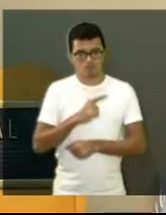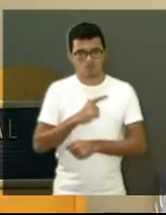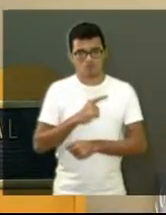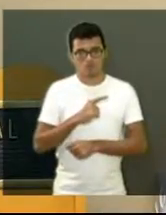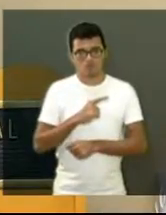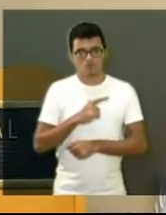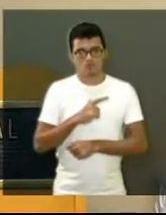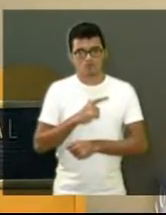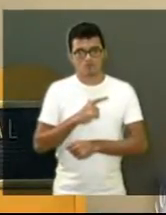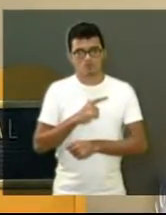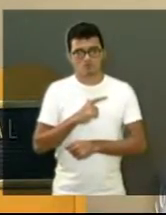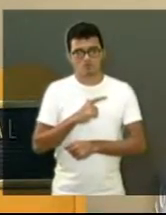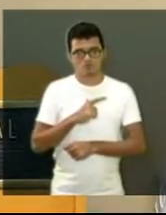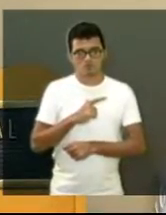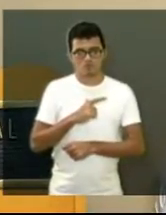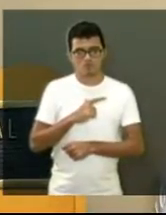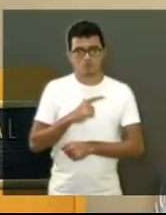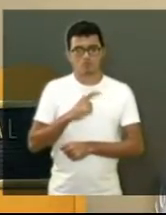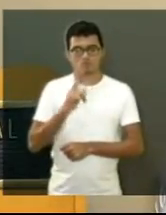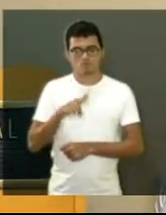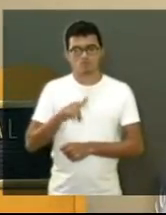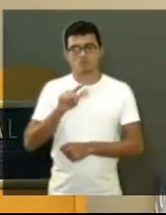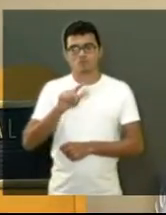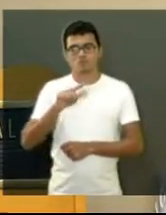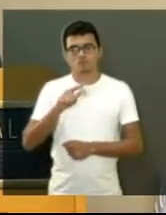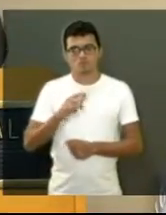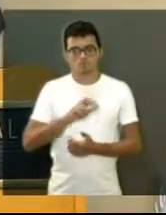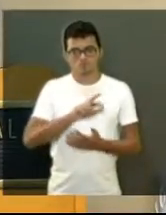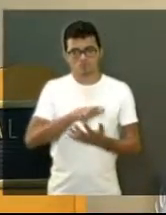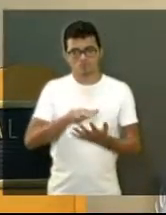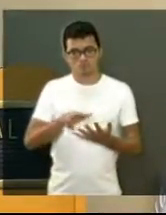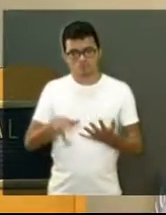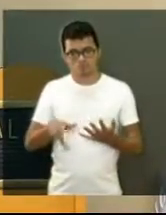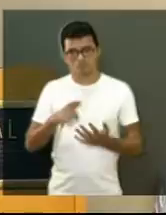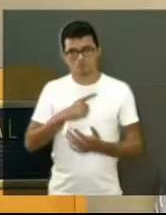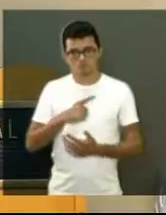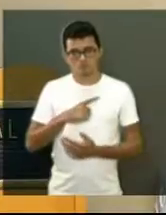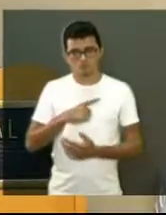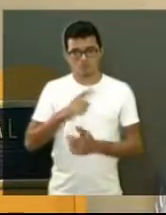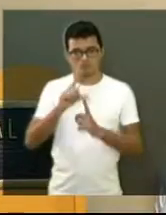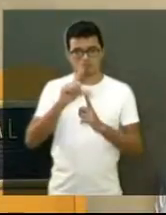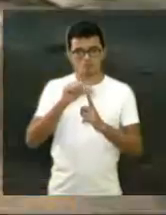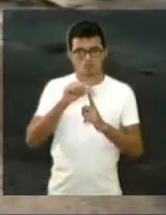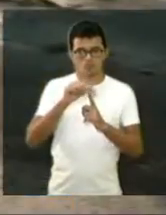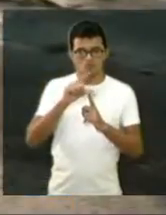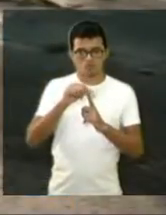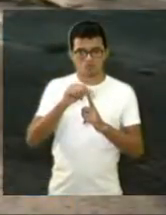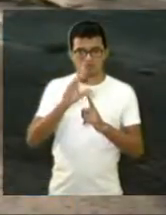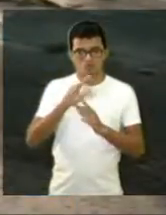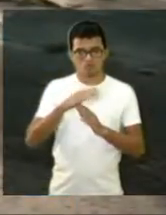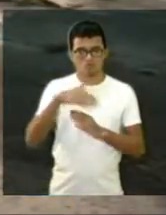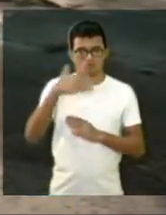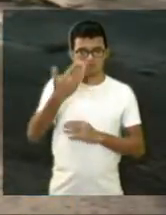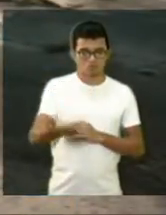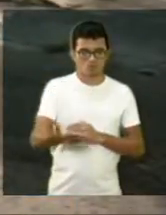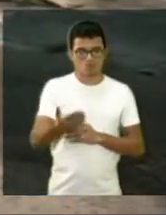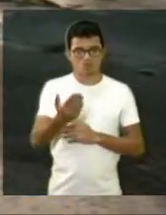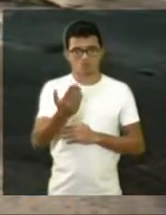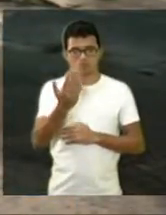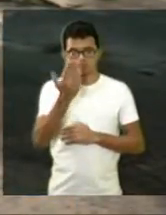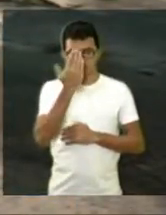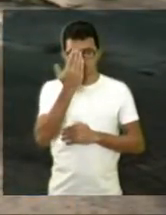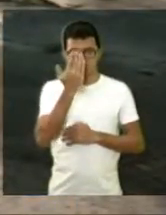senhor presidente. O senhor tem direito. Por várias e várias vezes tiveram. Tem um ponto de ônibus atravessando a rua, do outro lado, vocês estão vendo ali,